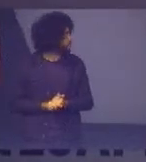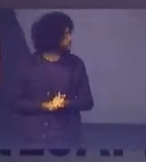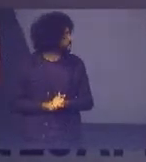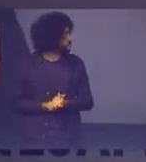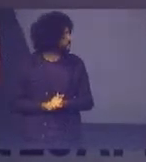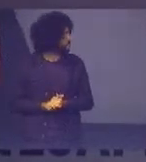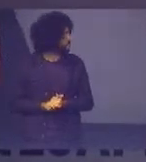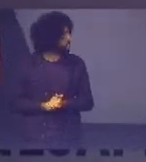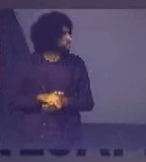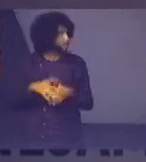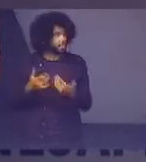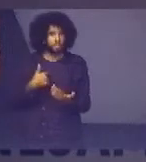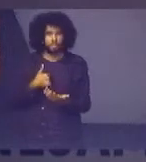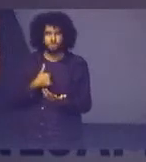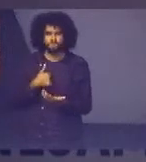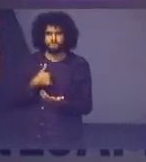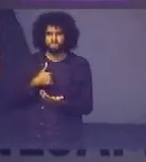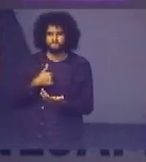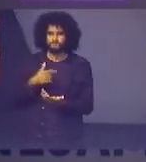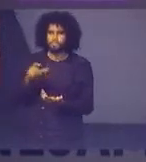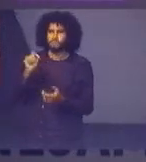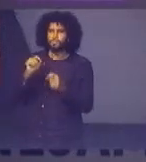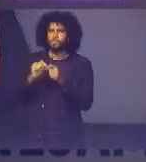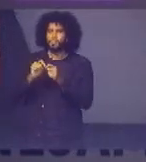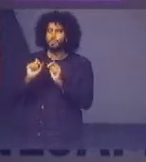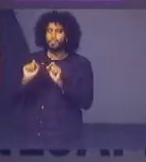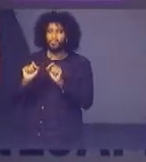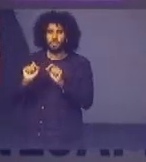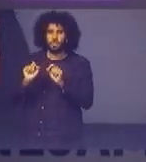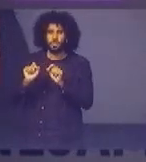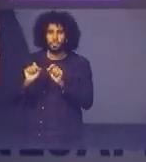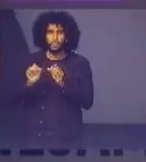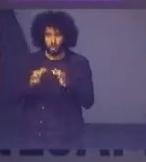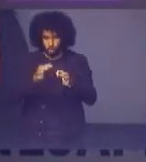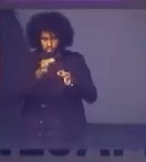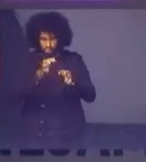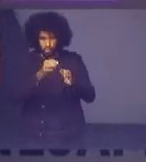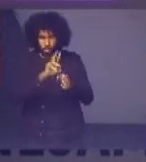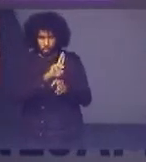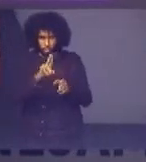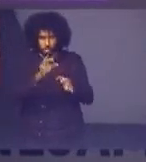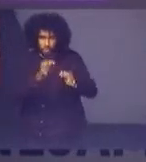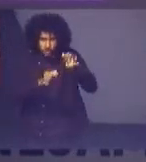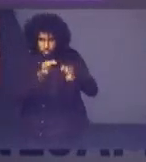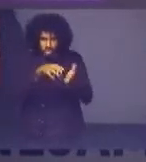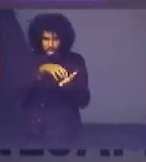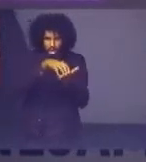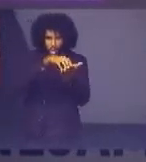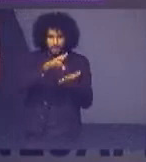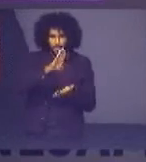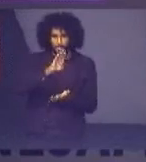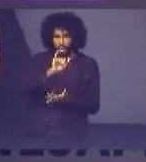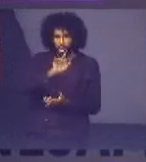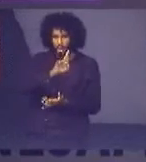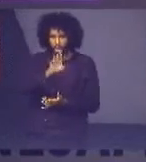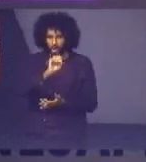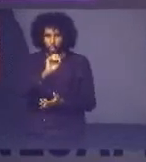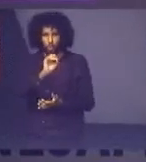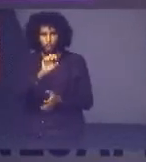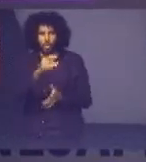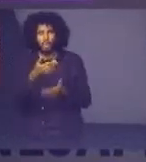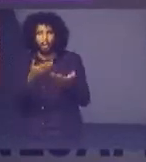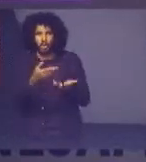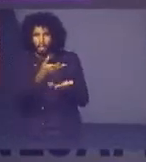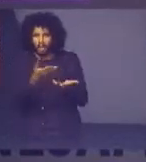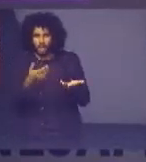Então, eu decidi fazer o Justiça no bairro. Mas tudo em função de ter descoberto, na